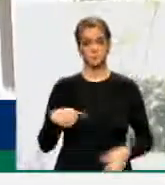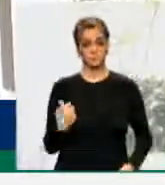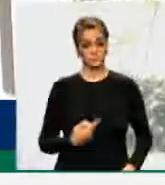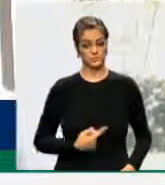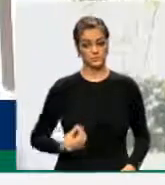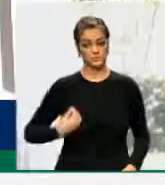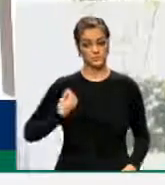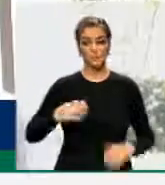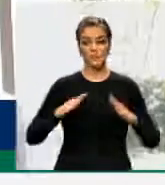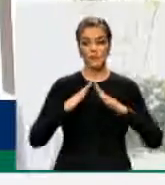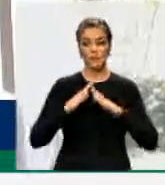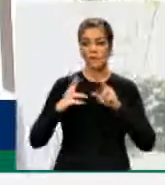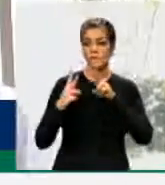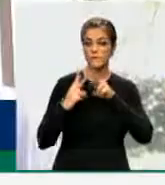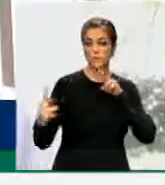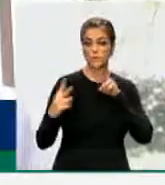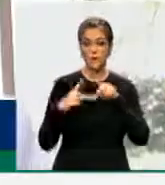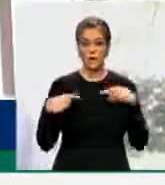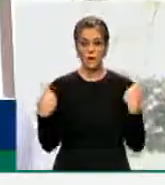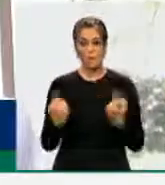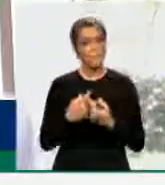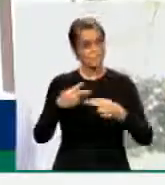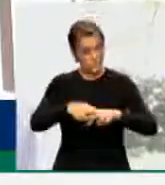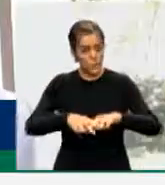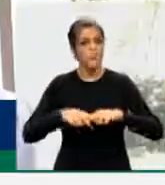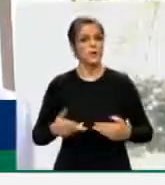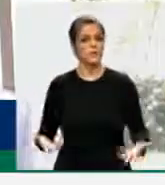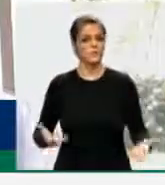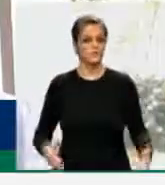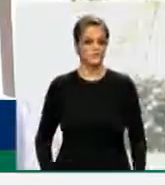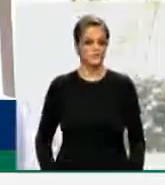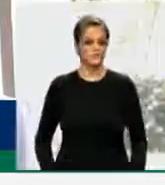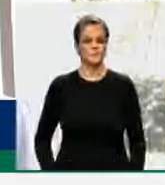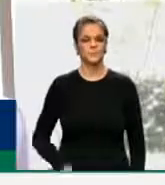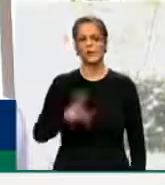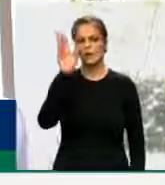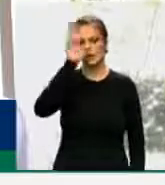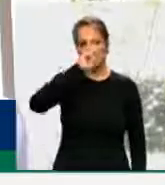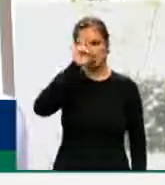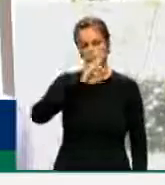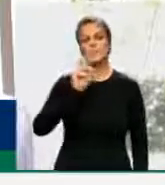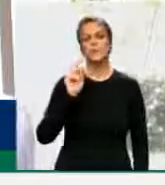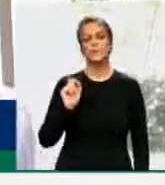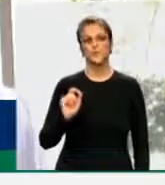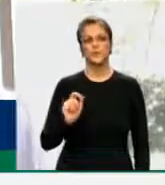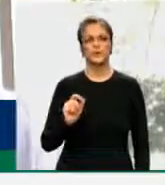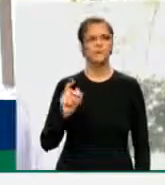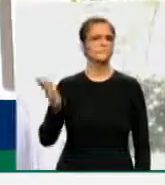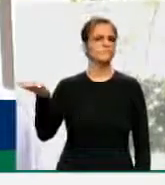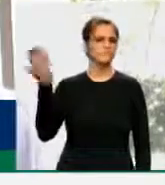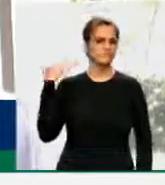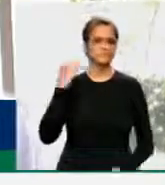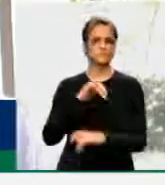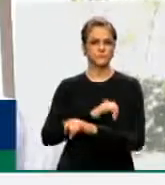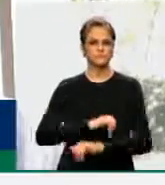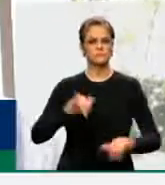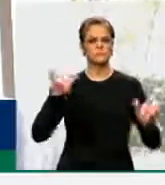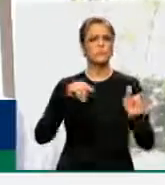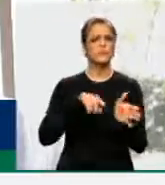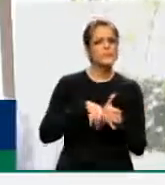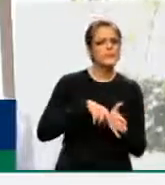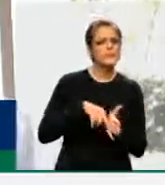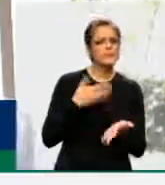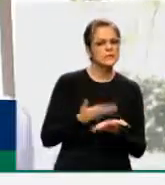exatamente por causa disso. E é bom lembrar que foi divulgado estudo mostrando que milhões e milhões de brasileiros